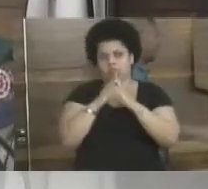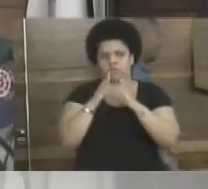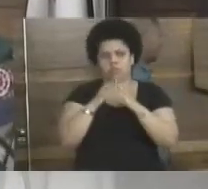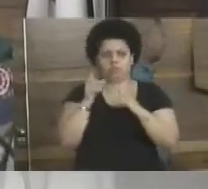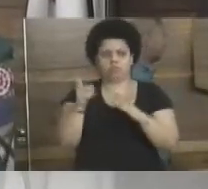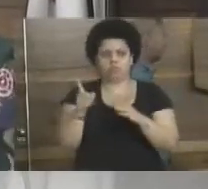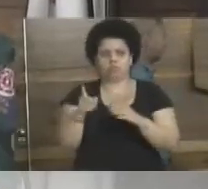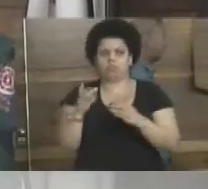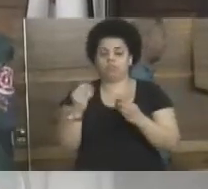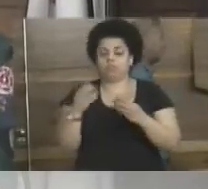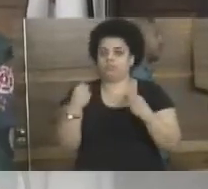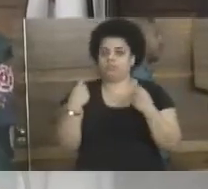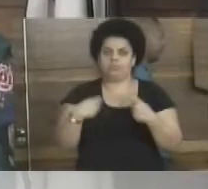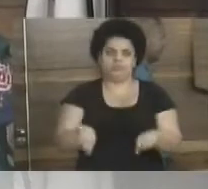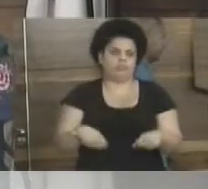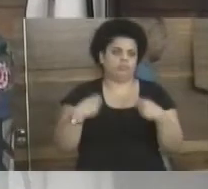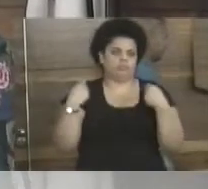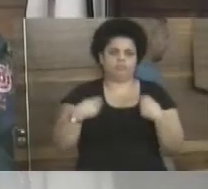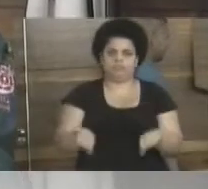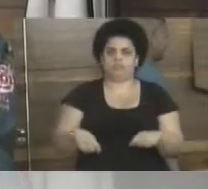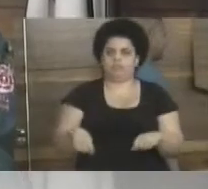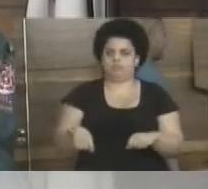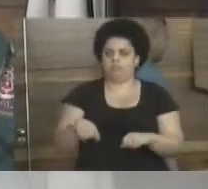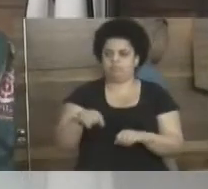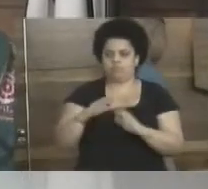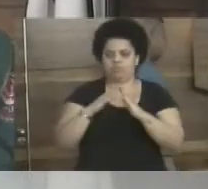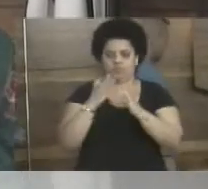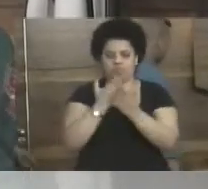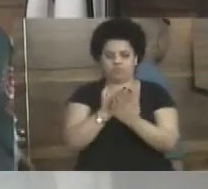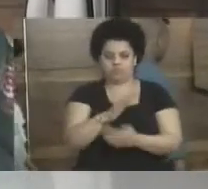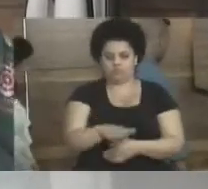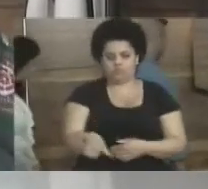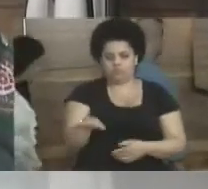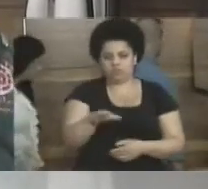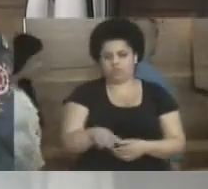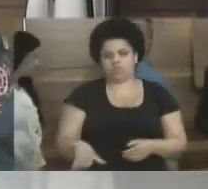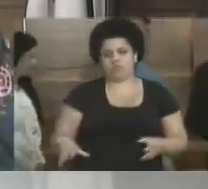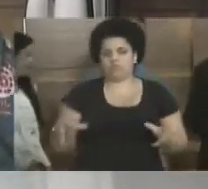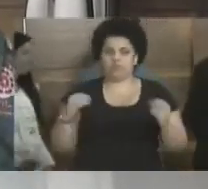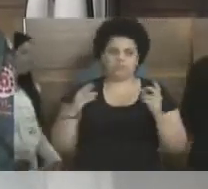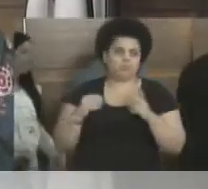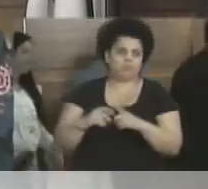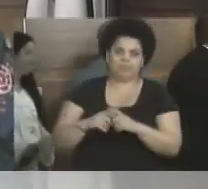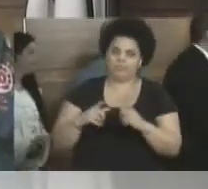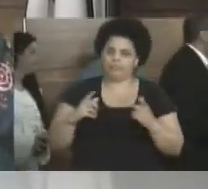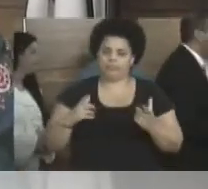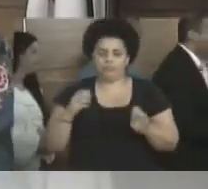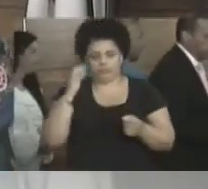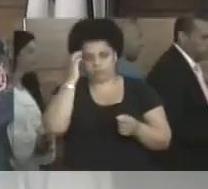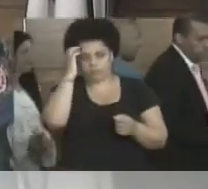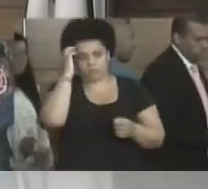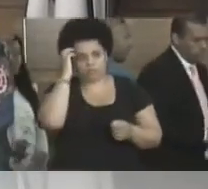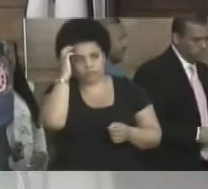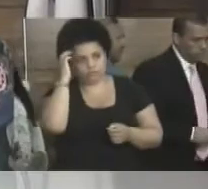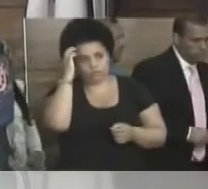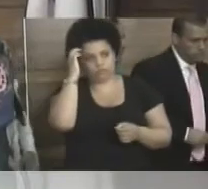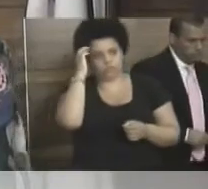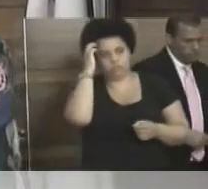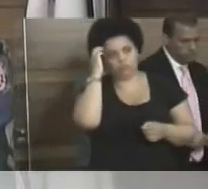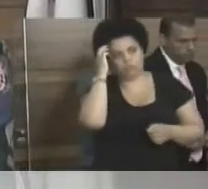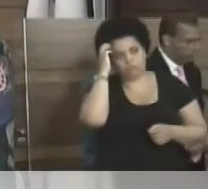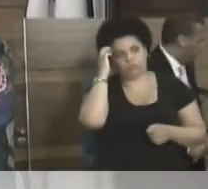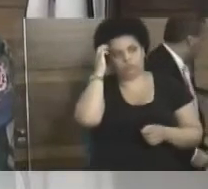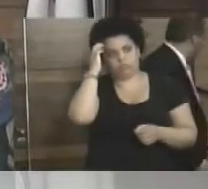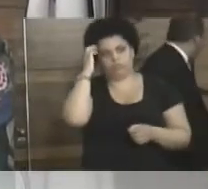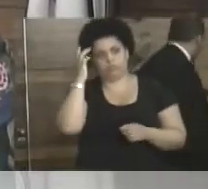é muito necessário, a carência de creche no nosso município está muito grande. Também entra aqui, estou